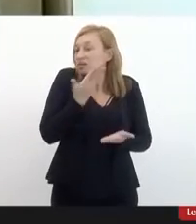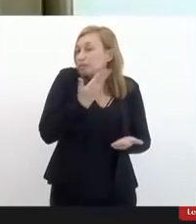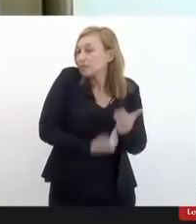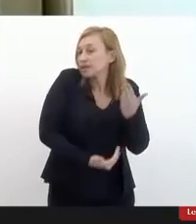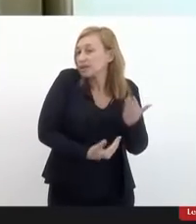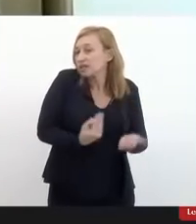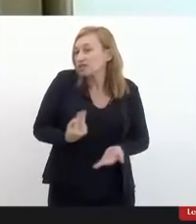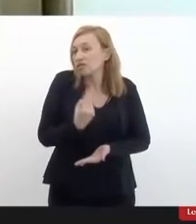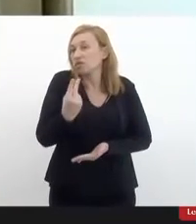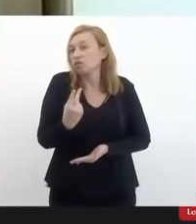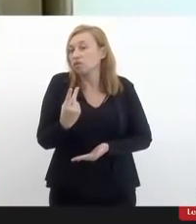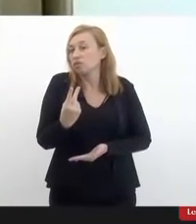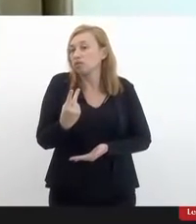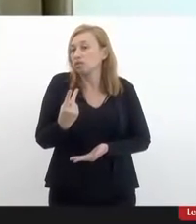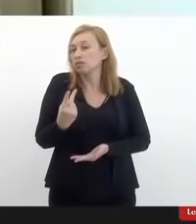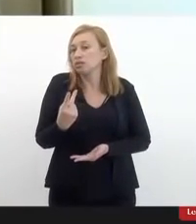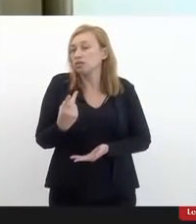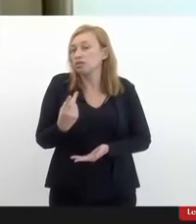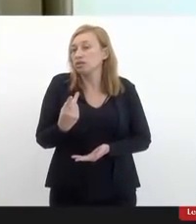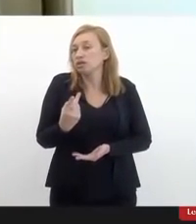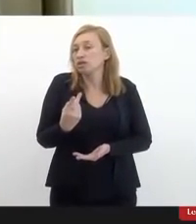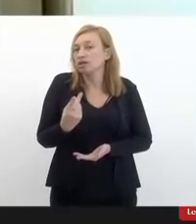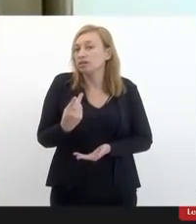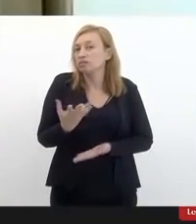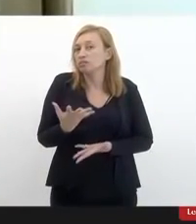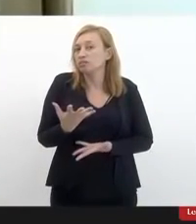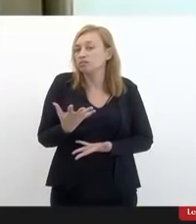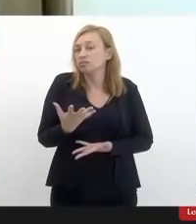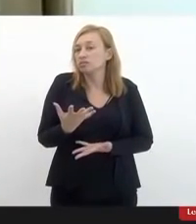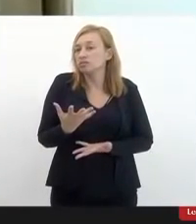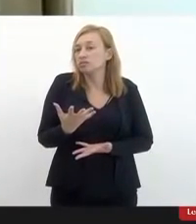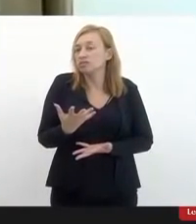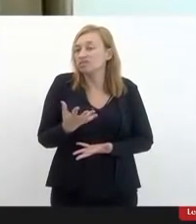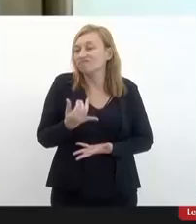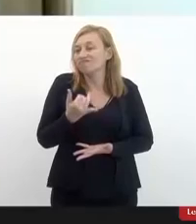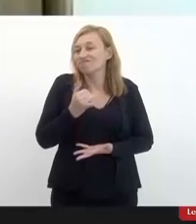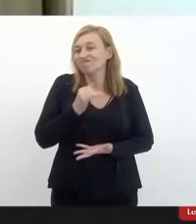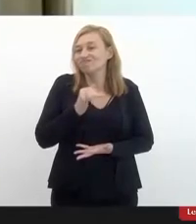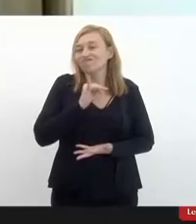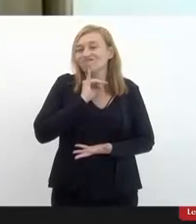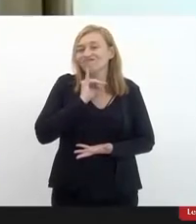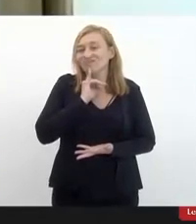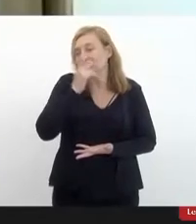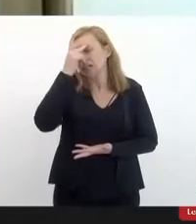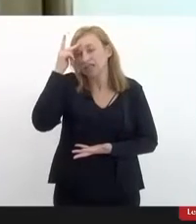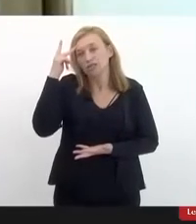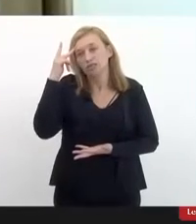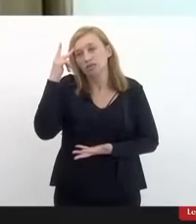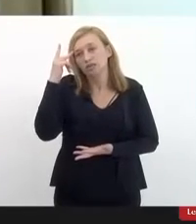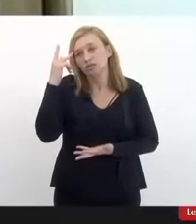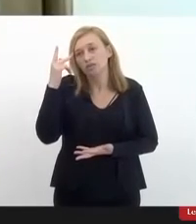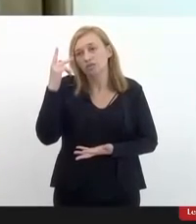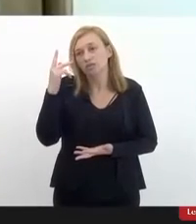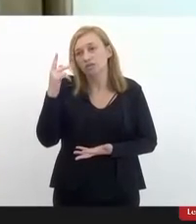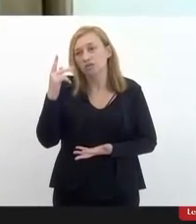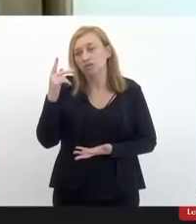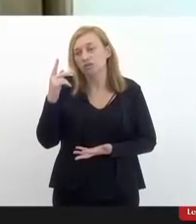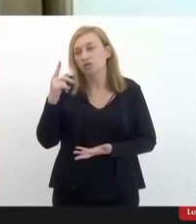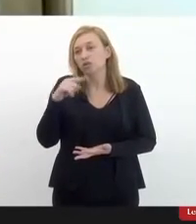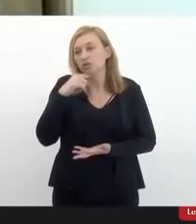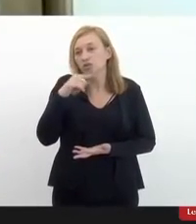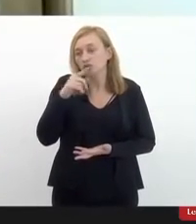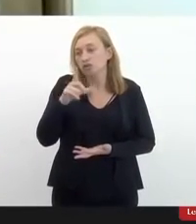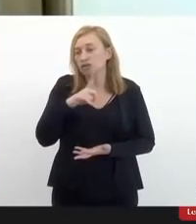credibilidade, a gente cai na infelicidade das pessoas botar em dúvida. Então,